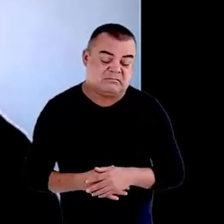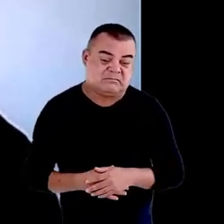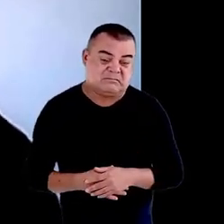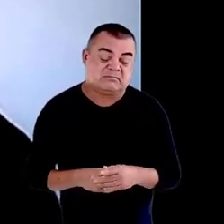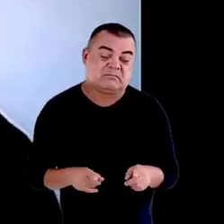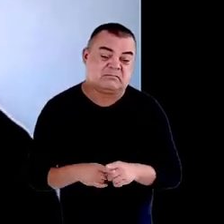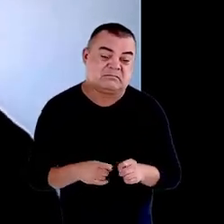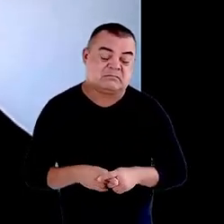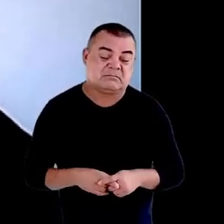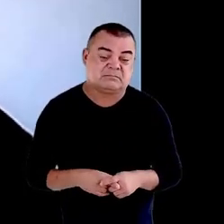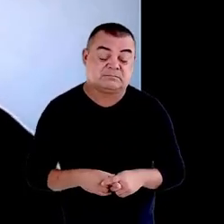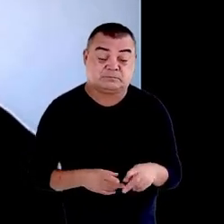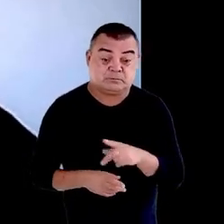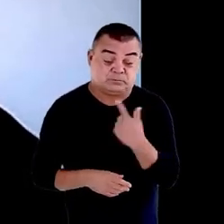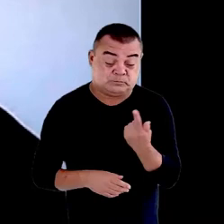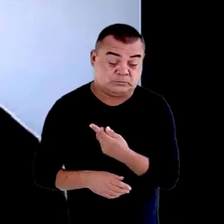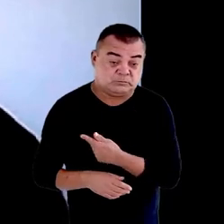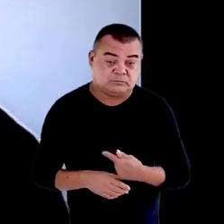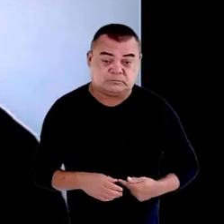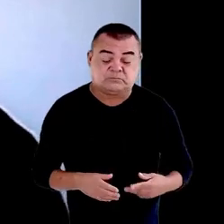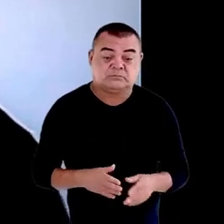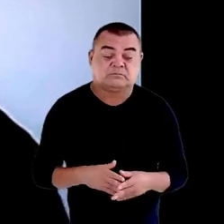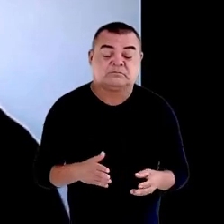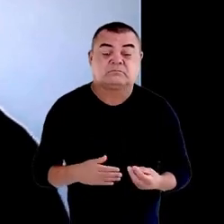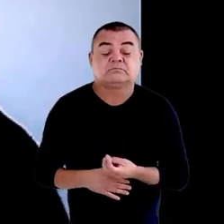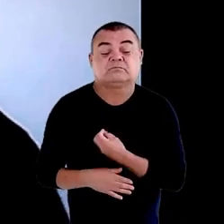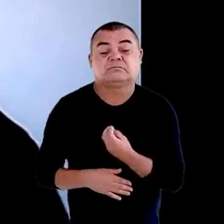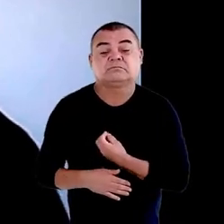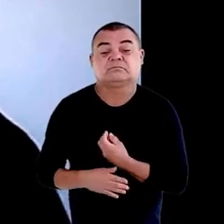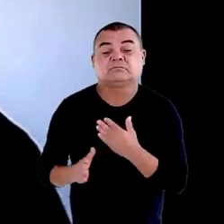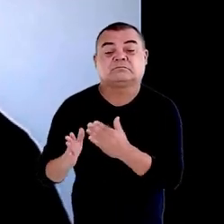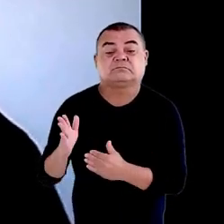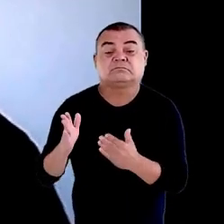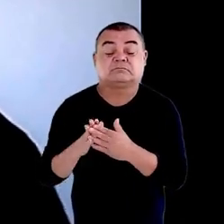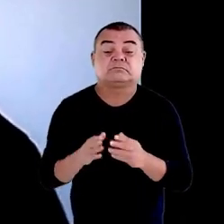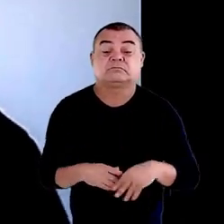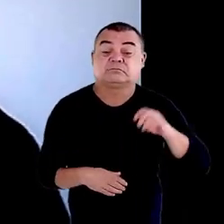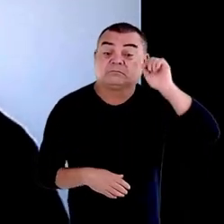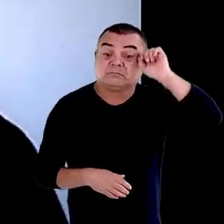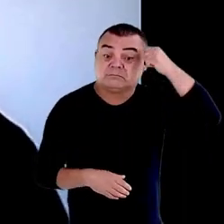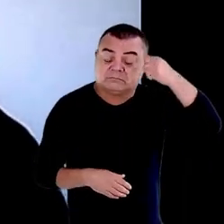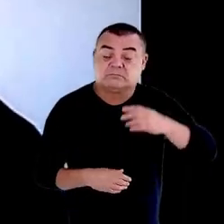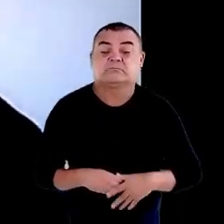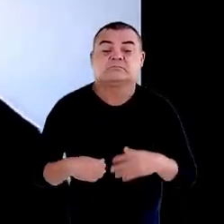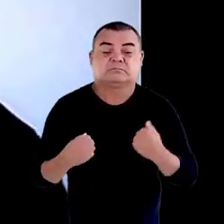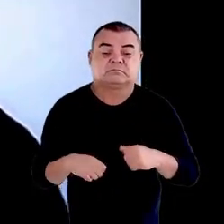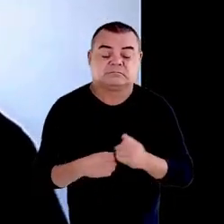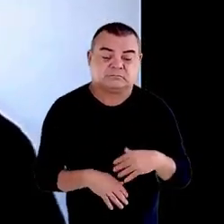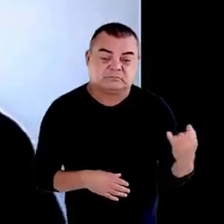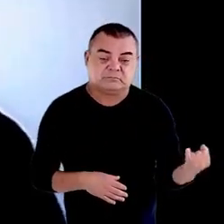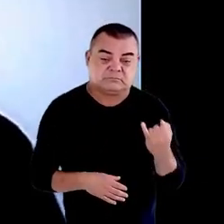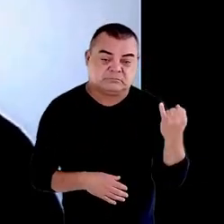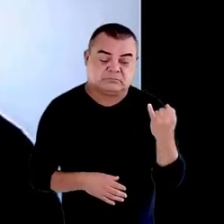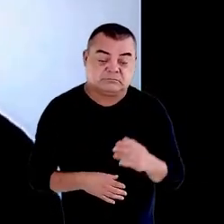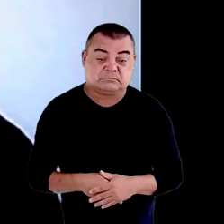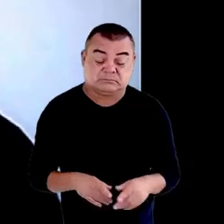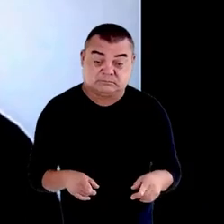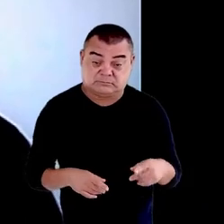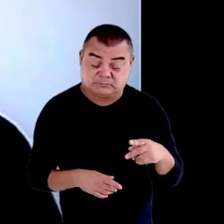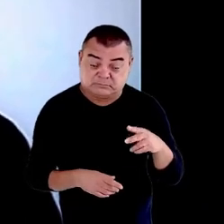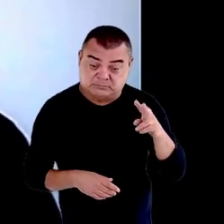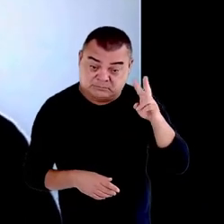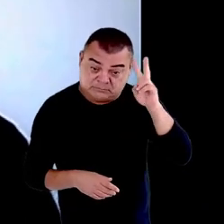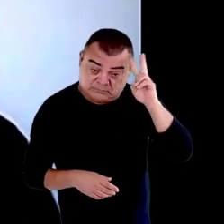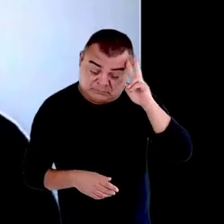majoritariamente negras no nosso país que deveriam importar. Aqui, lembrando que, a cada